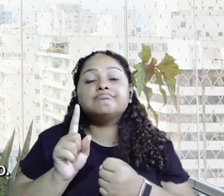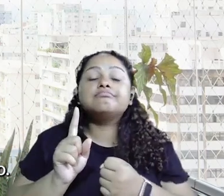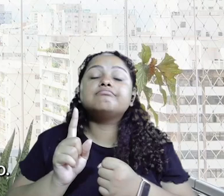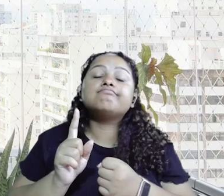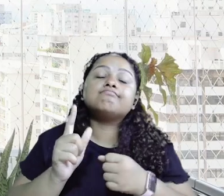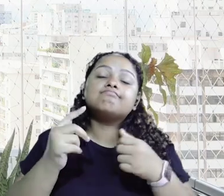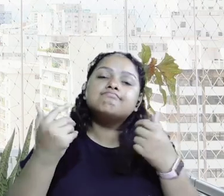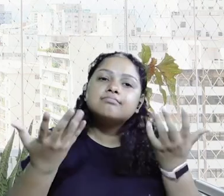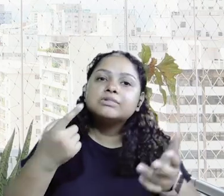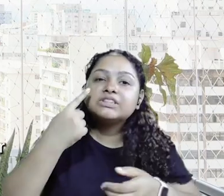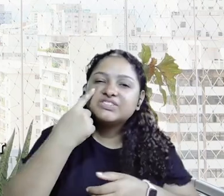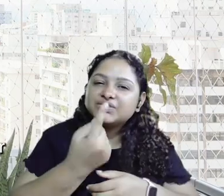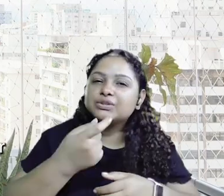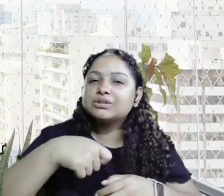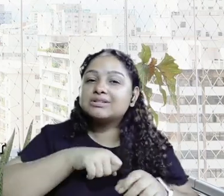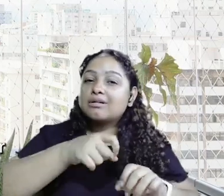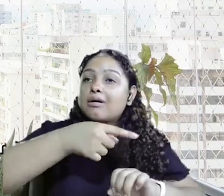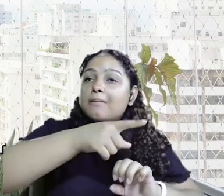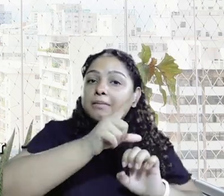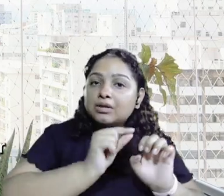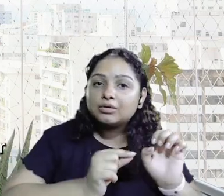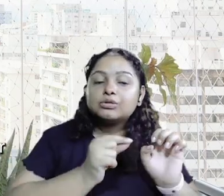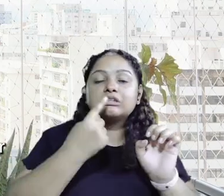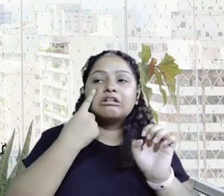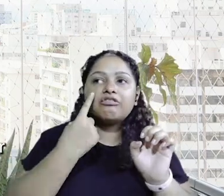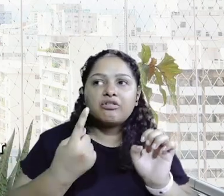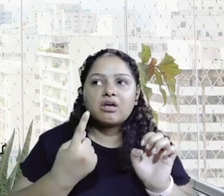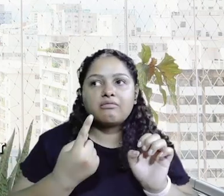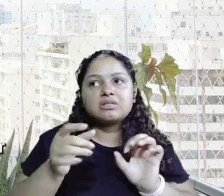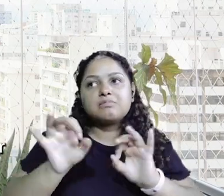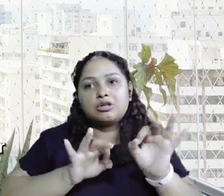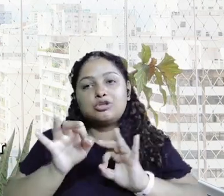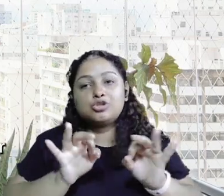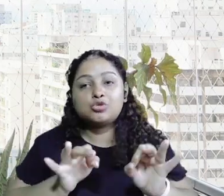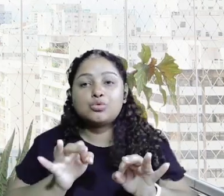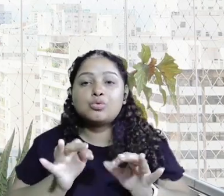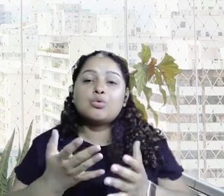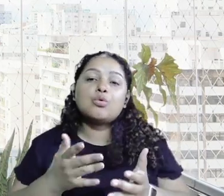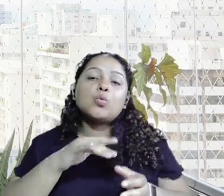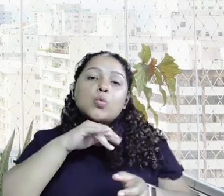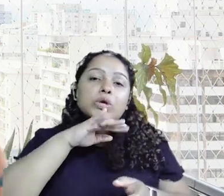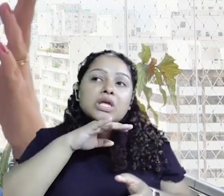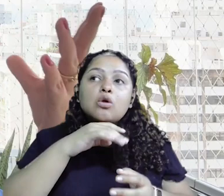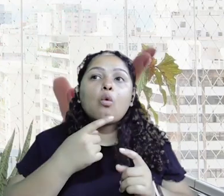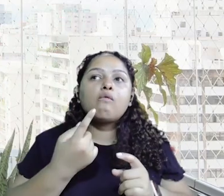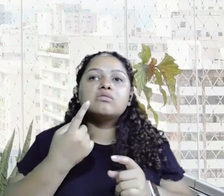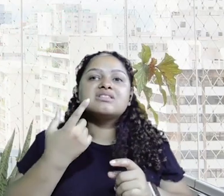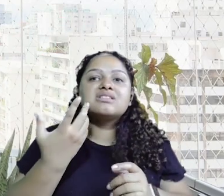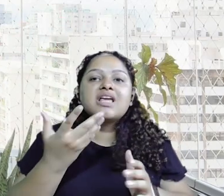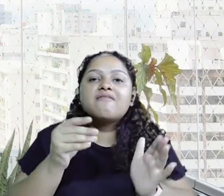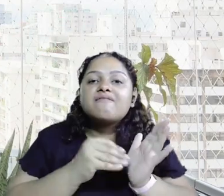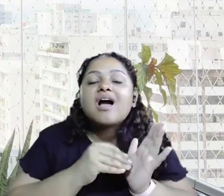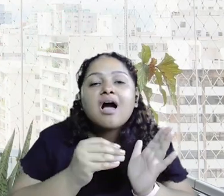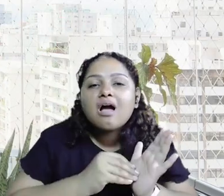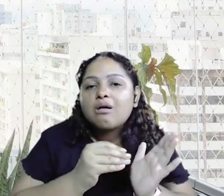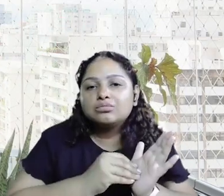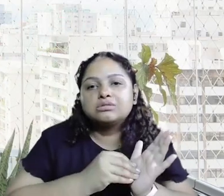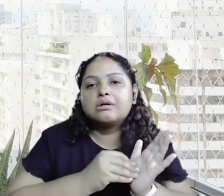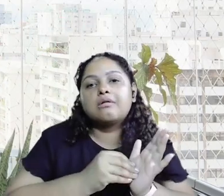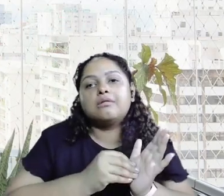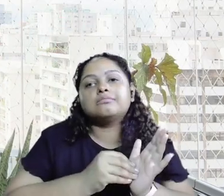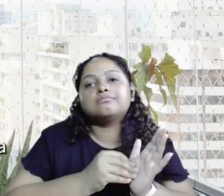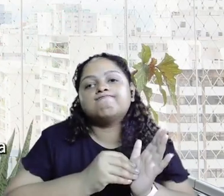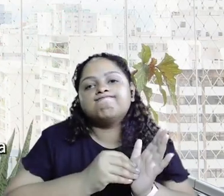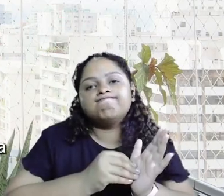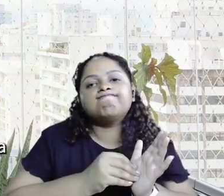contratação. Então, a gente também, como empreendedor, tem que saber a hora que você planejou mal, eu não enxerguei tudo que tava no